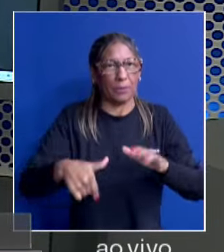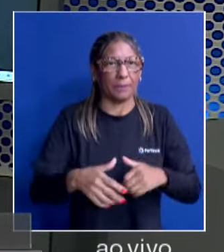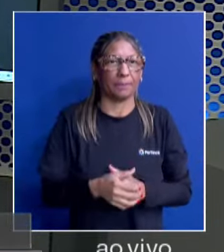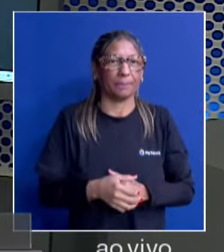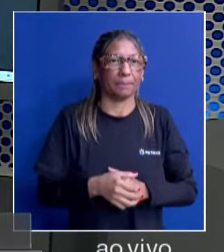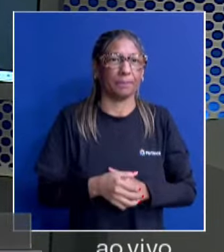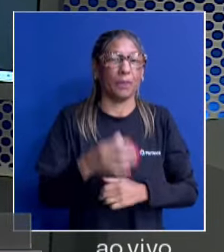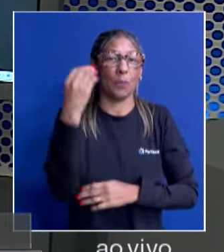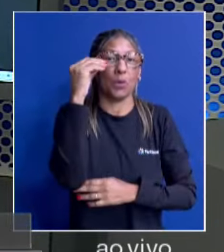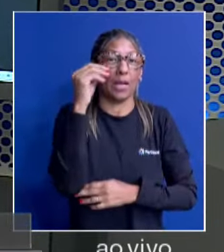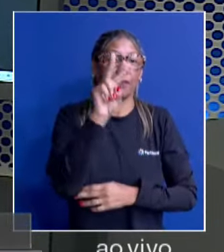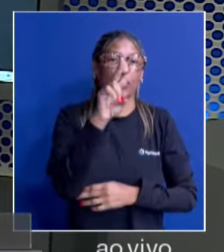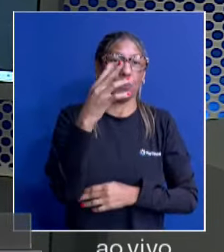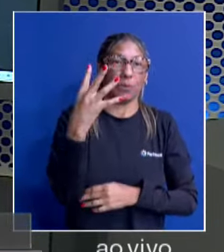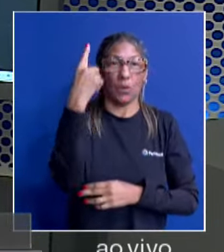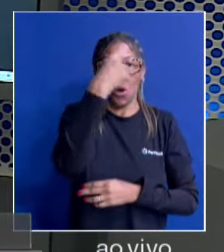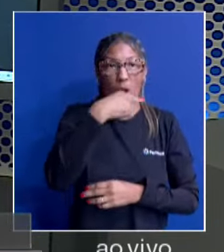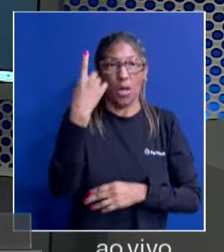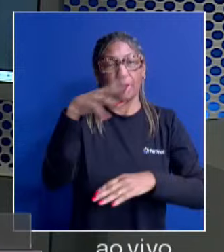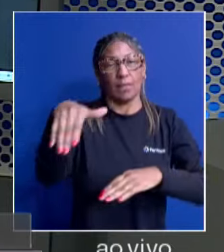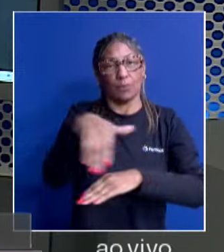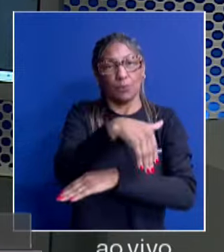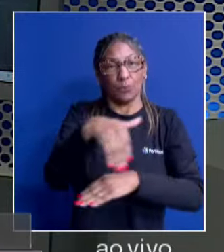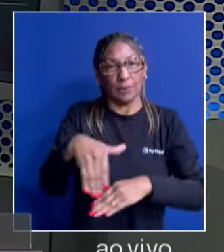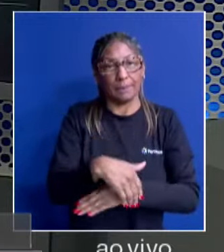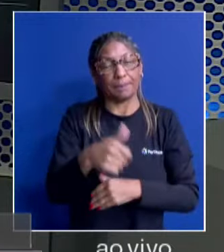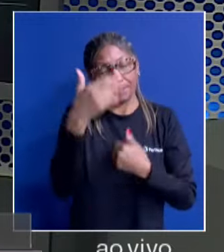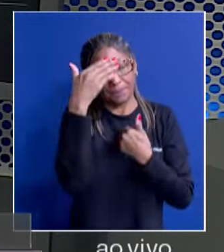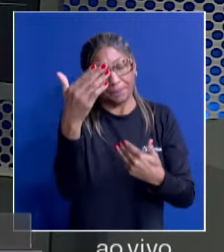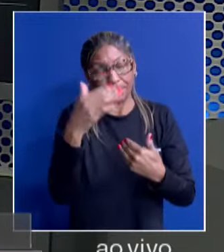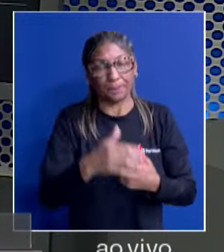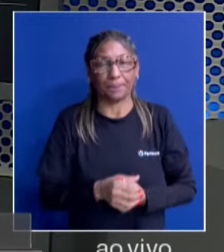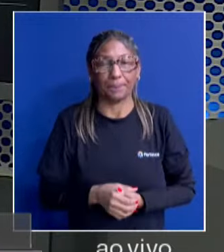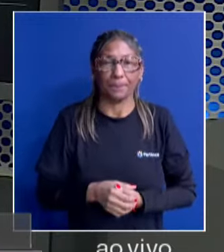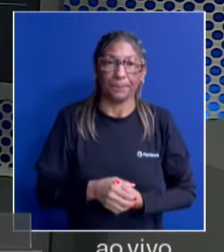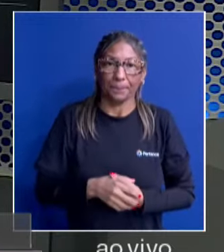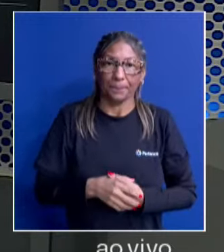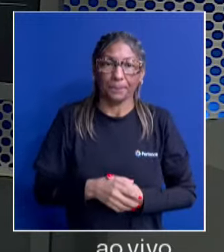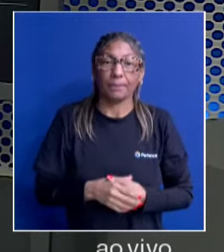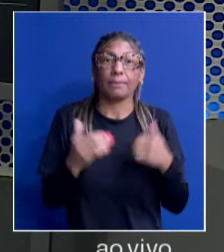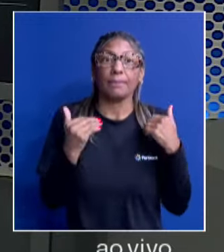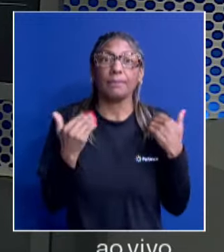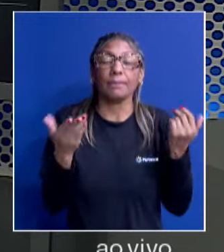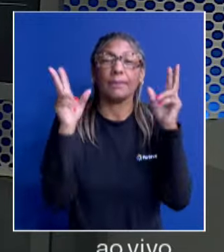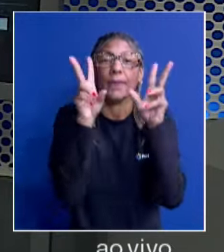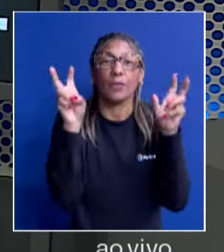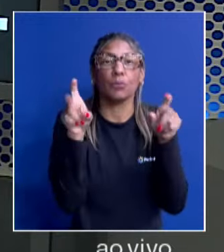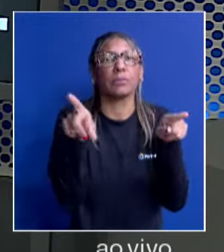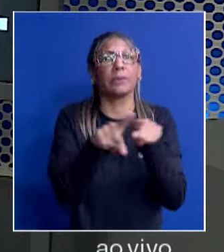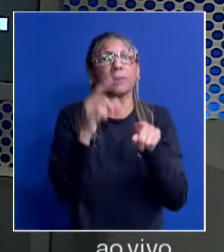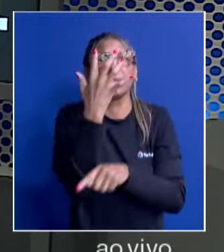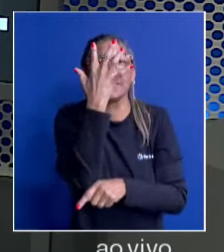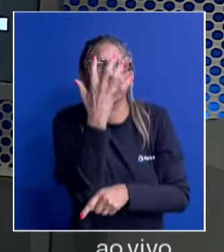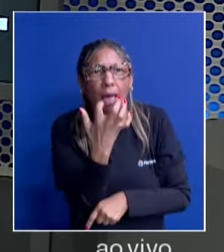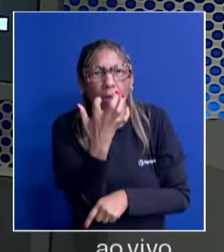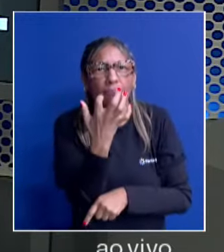redação do Porto Alegre, 24 horas, nas ruas. É isso aí. Obrigado. Muito obrigado mesmo. Bom, o assunto também é sério agora. O nosso Rio Grande...